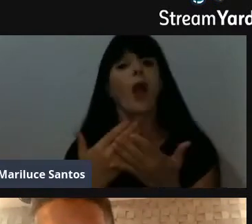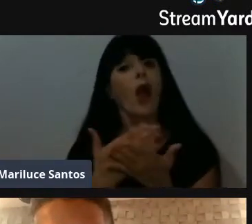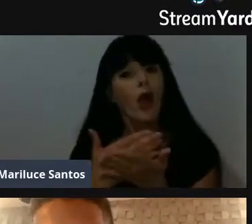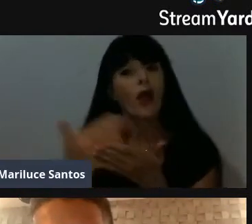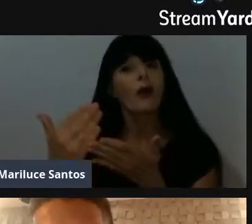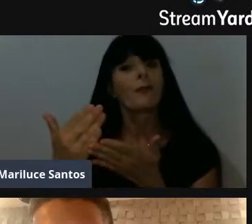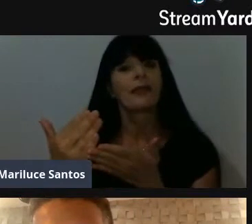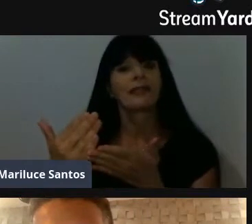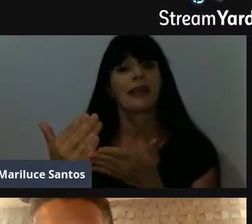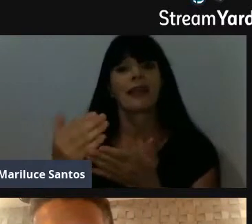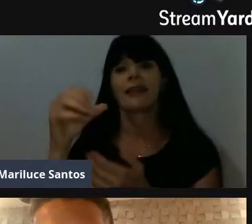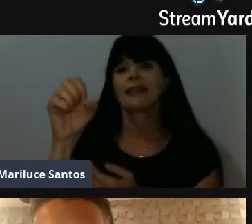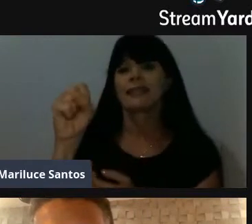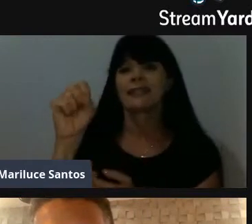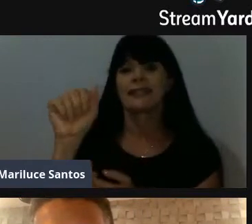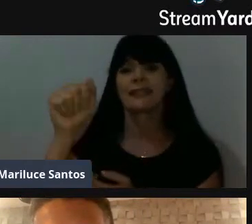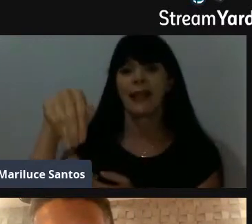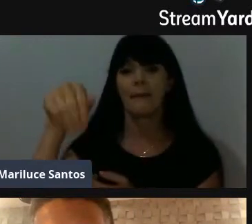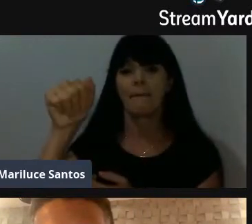Samara,